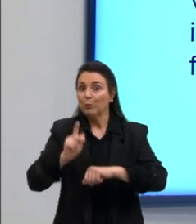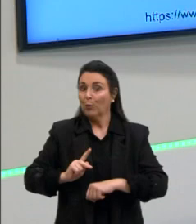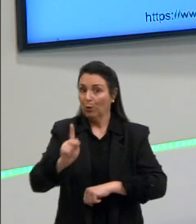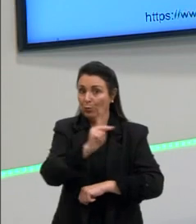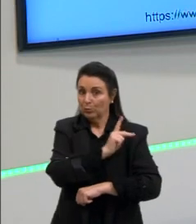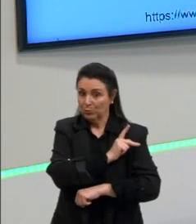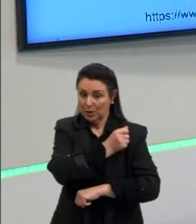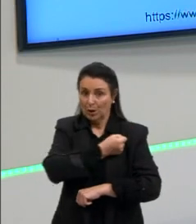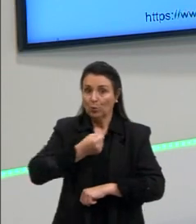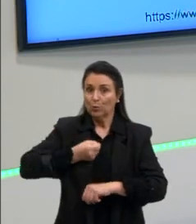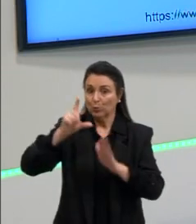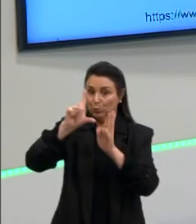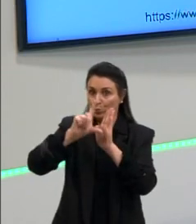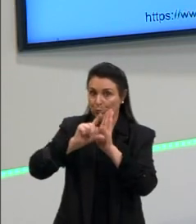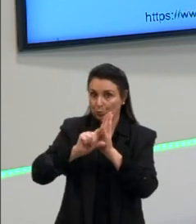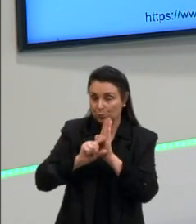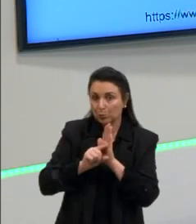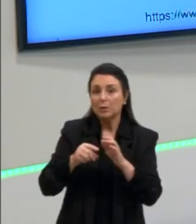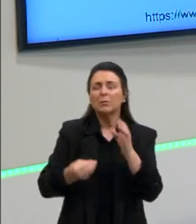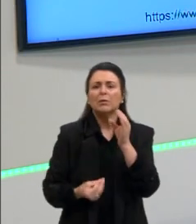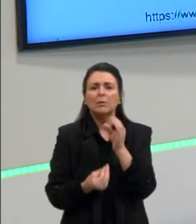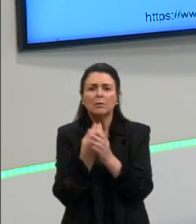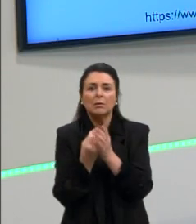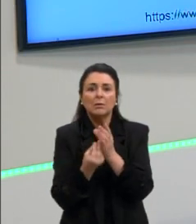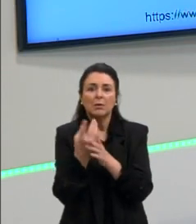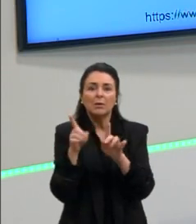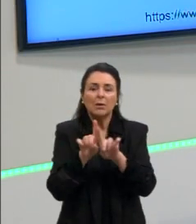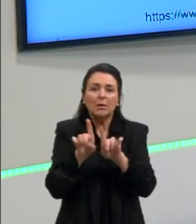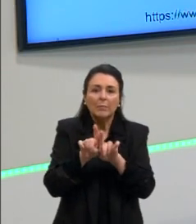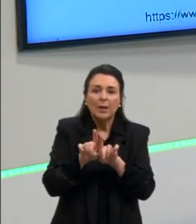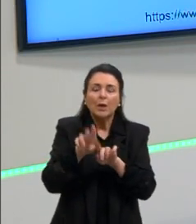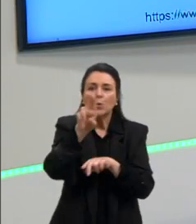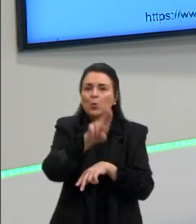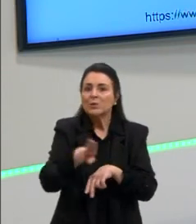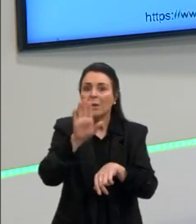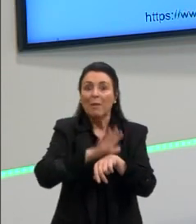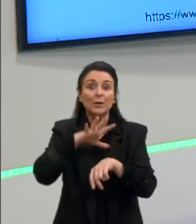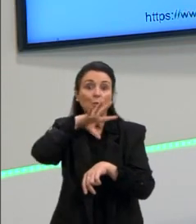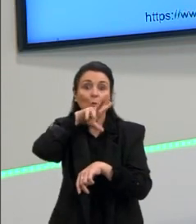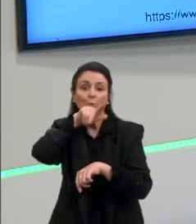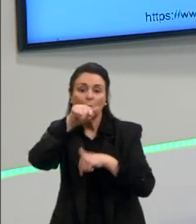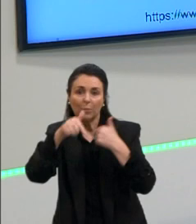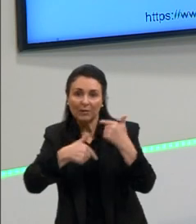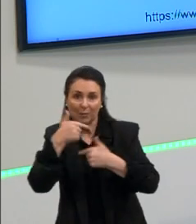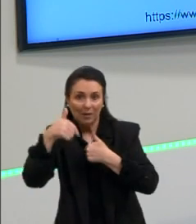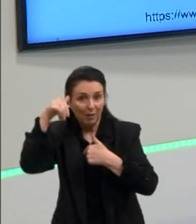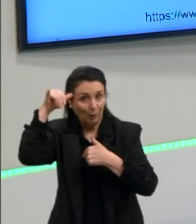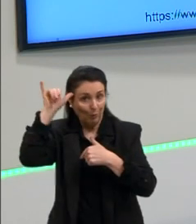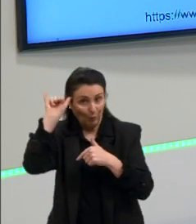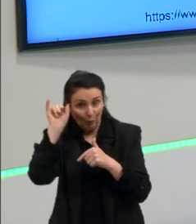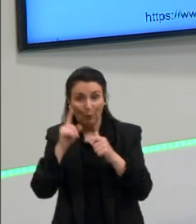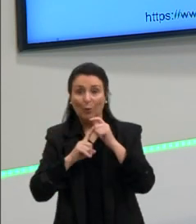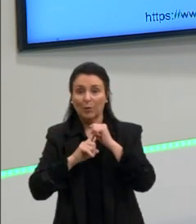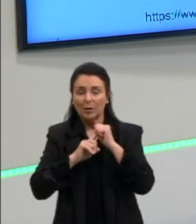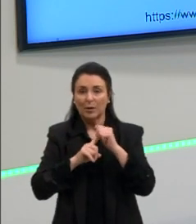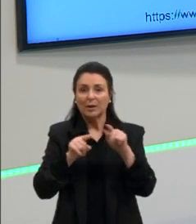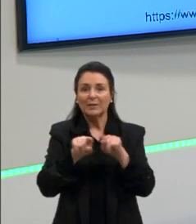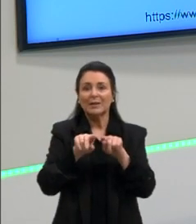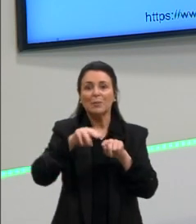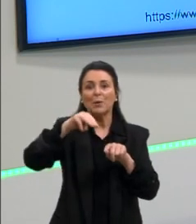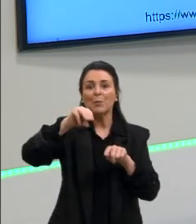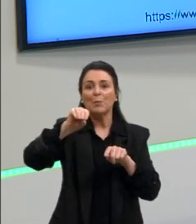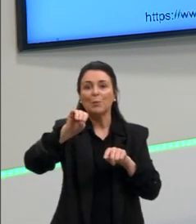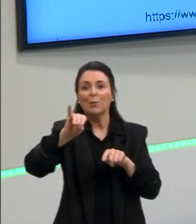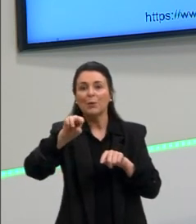e tem uma maior produção com arado com tração animal, tem várias invenções medievais importantes como o moinho de vento, o